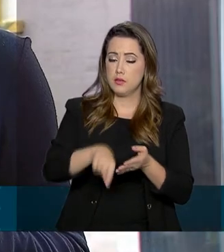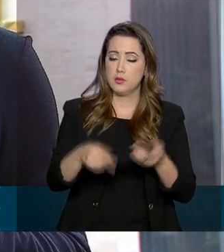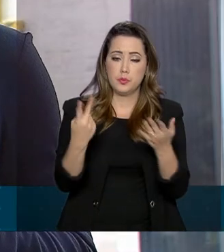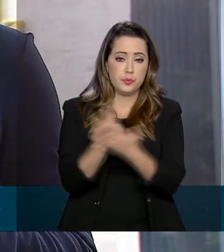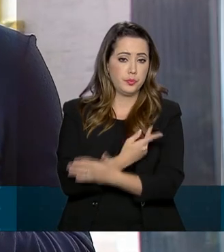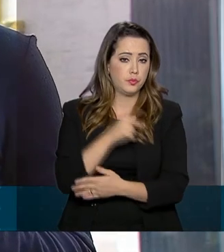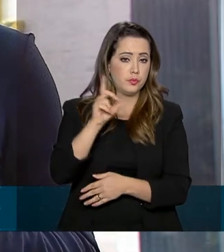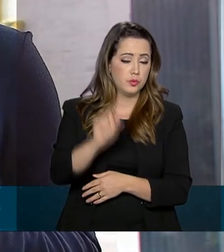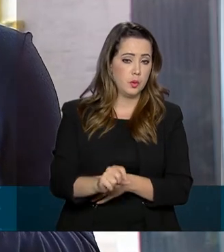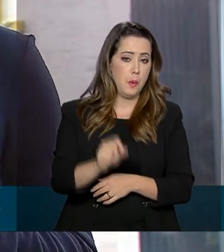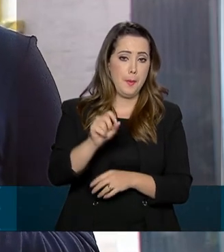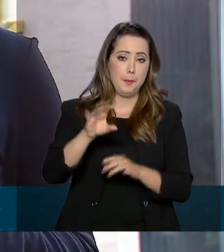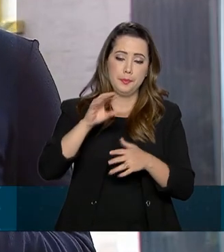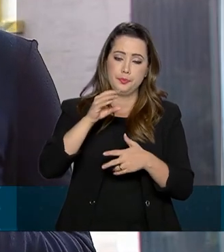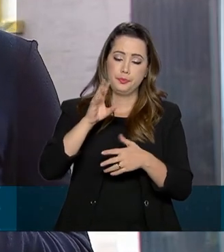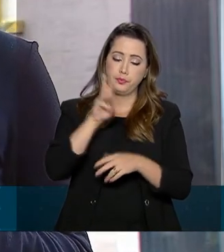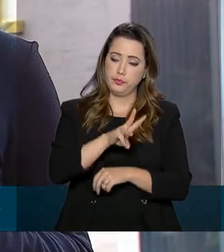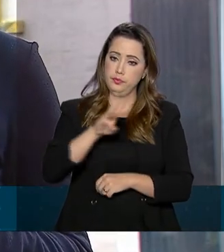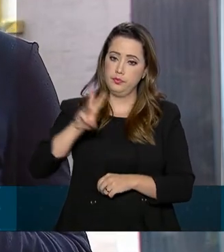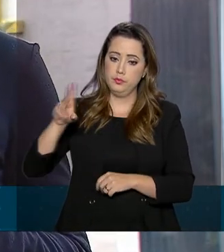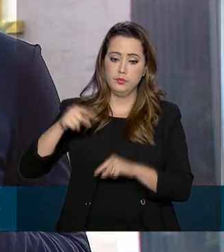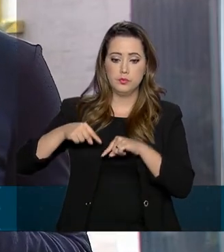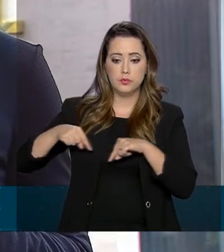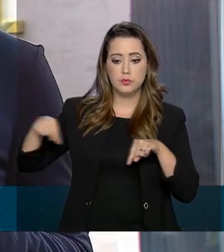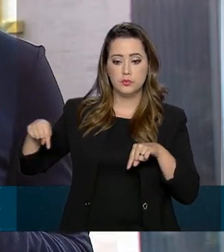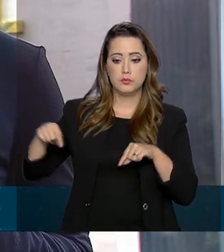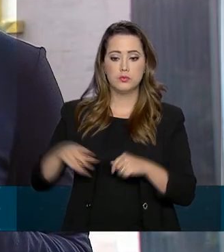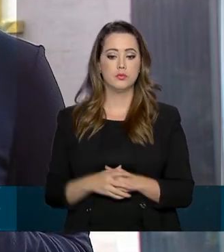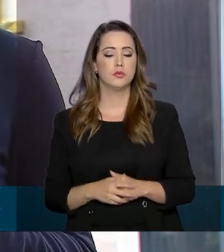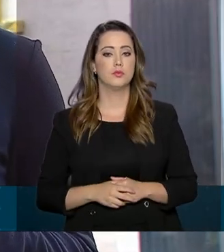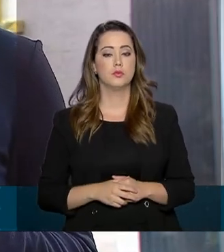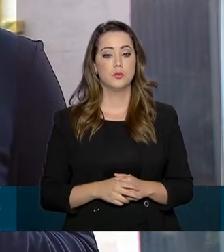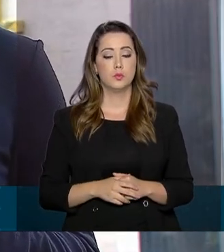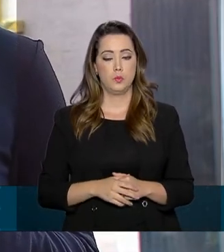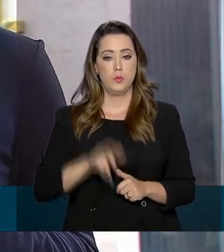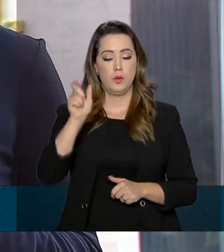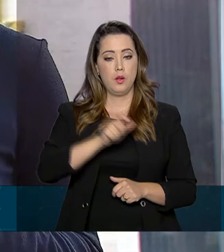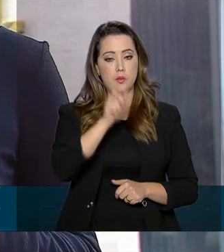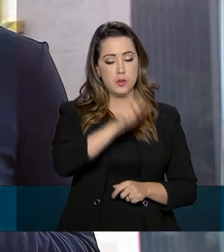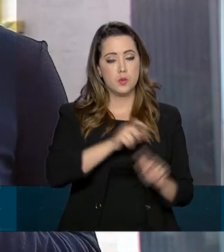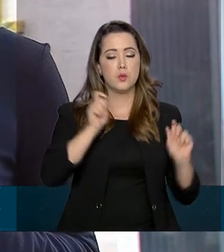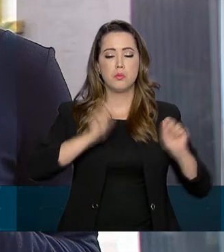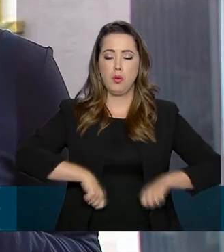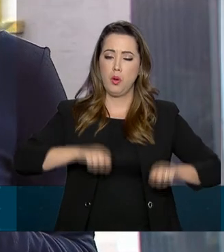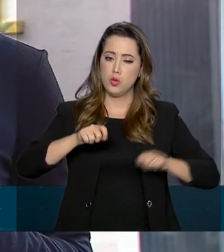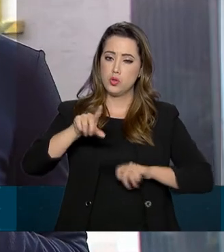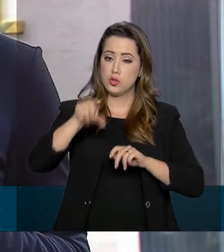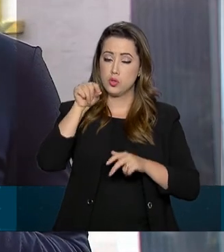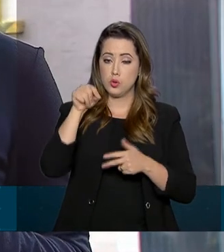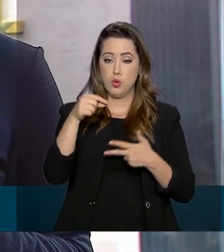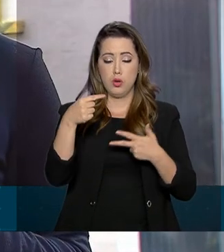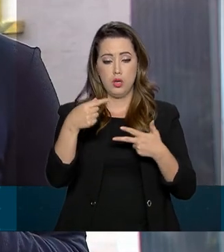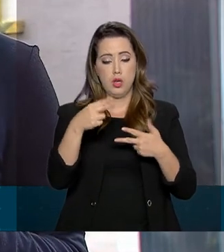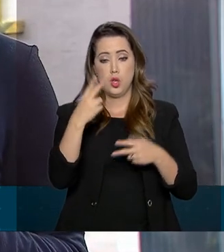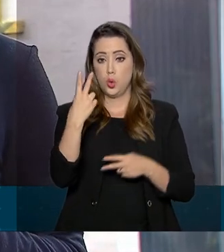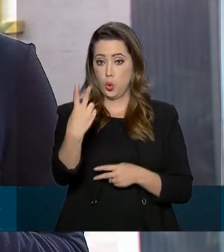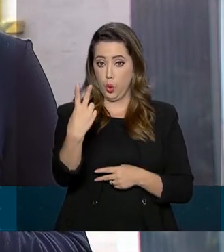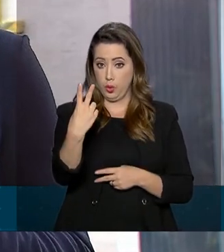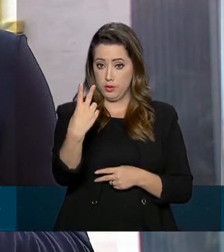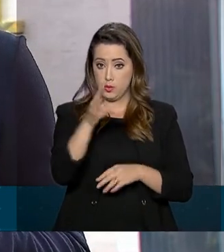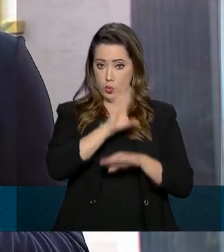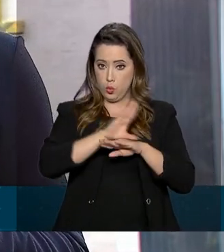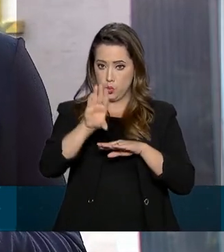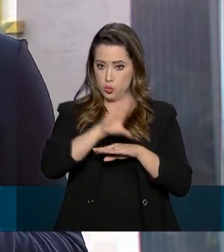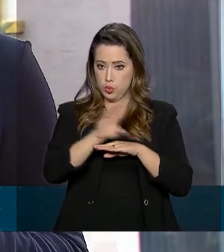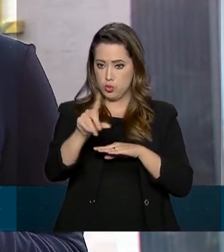feitas pela internet, no site que você vê aí na tela. Os candidatos podem escolher até duas opções de curso.